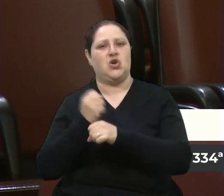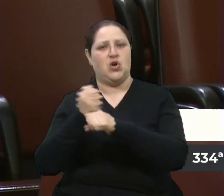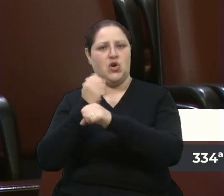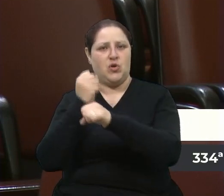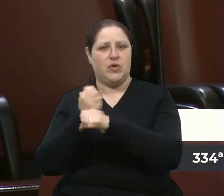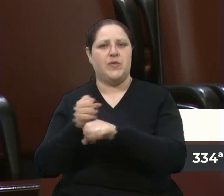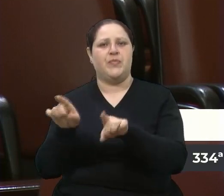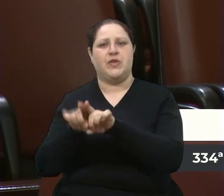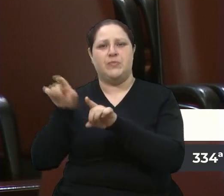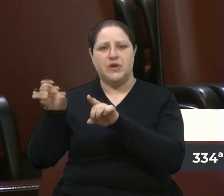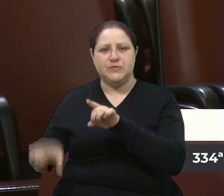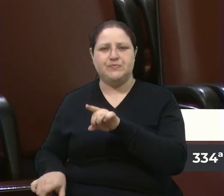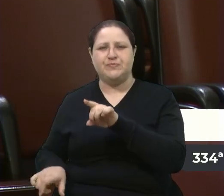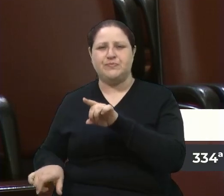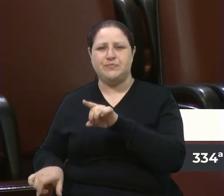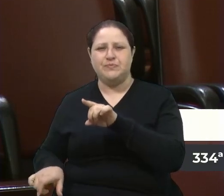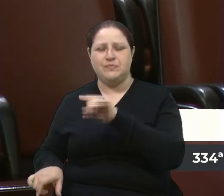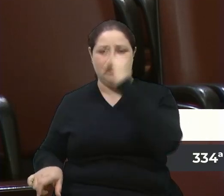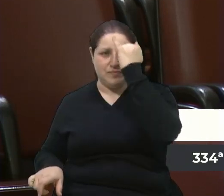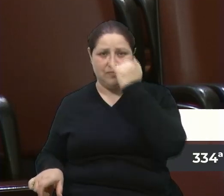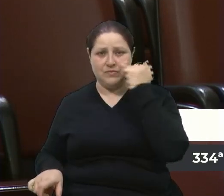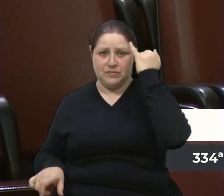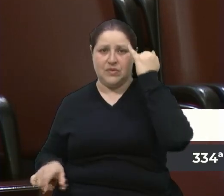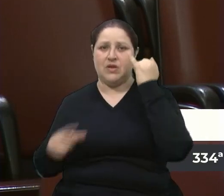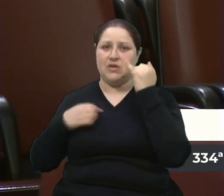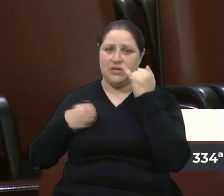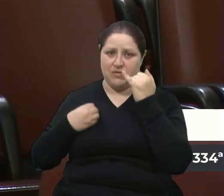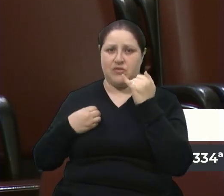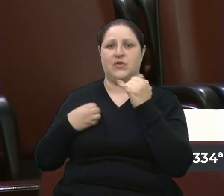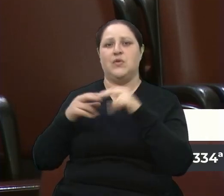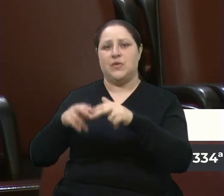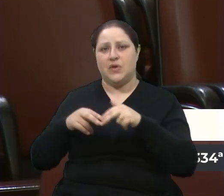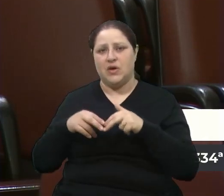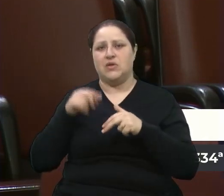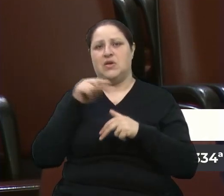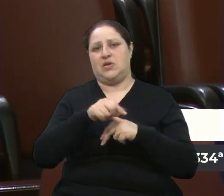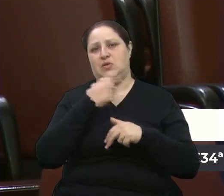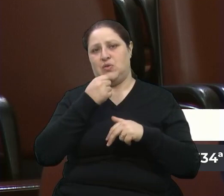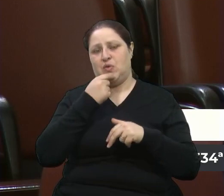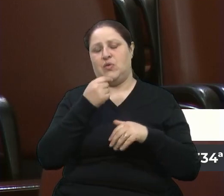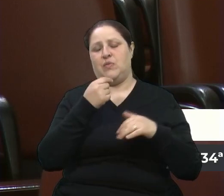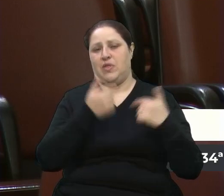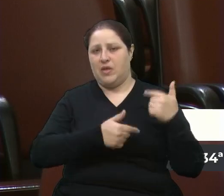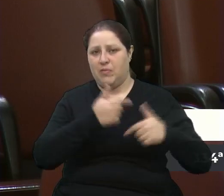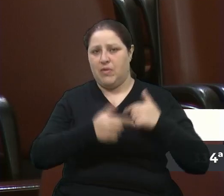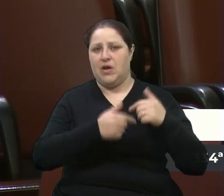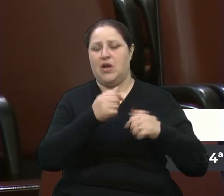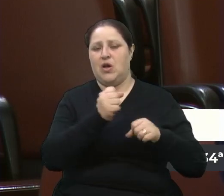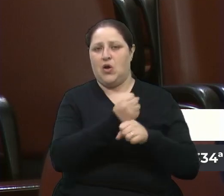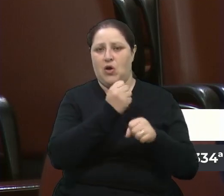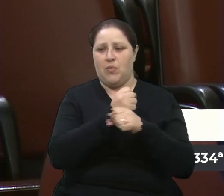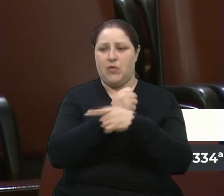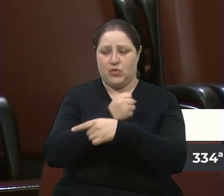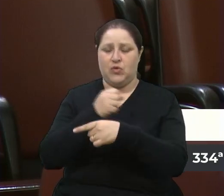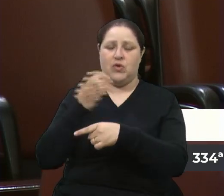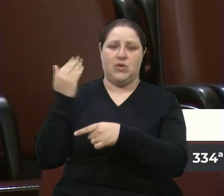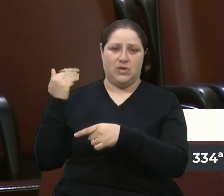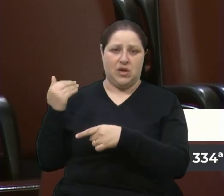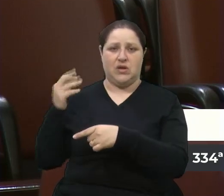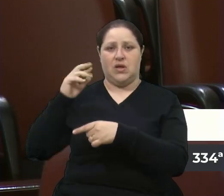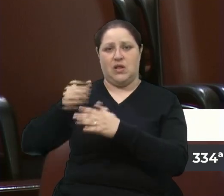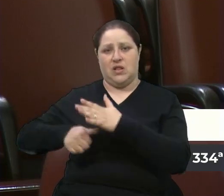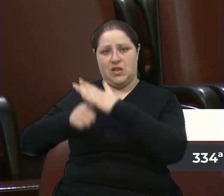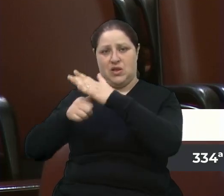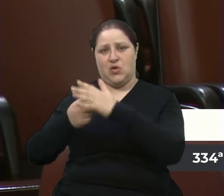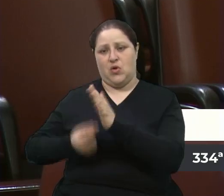vereador D'Ambrosio está aqui muito por causa das obras do prefeito Alceu, quando o senhor liderou o orçamento comunitário, vereador Velocino